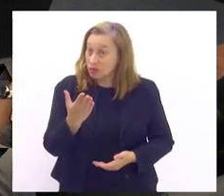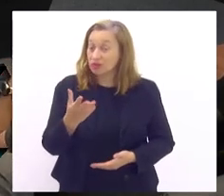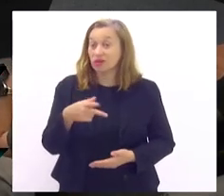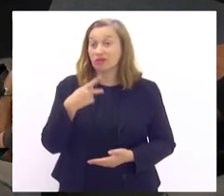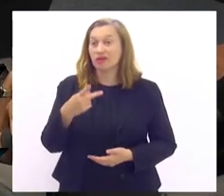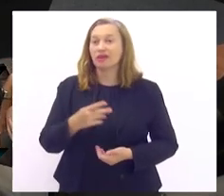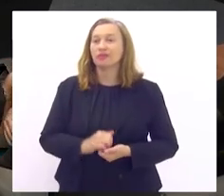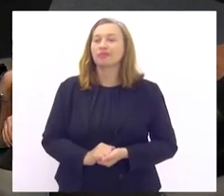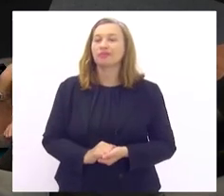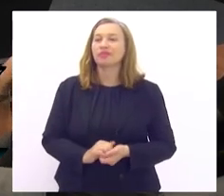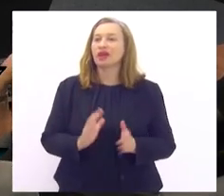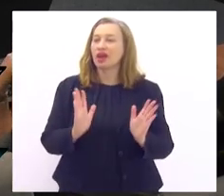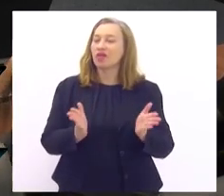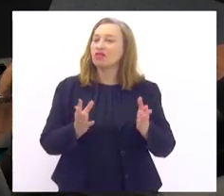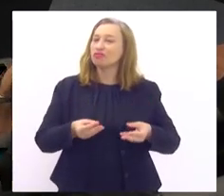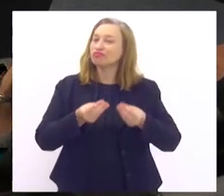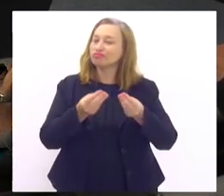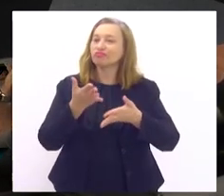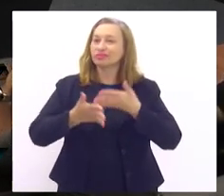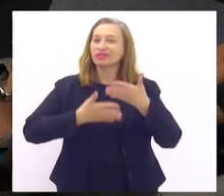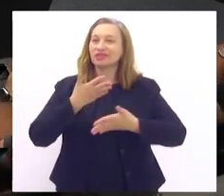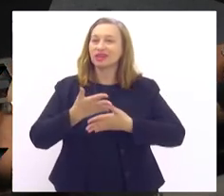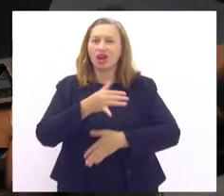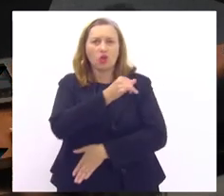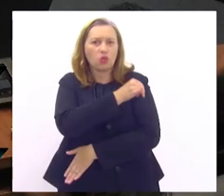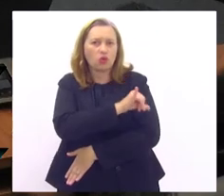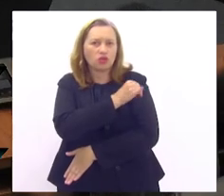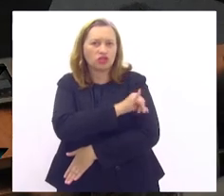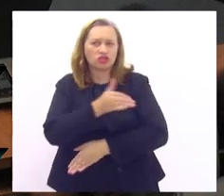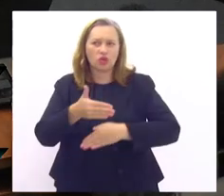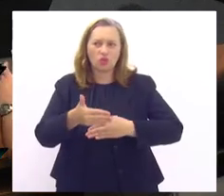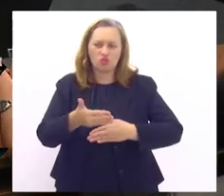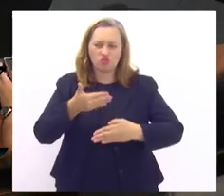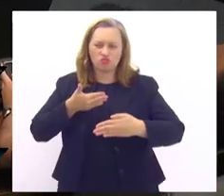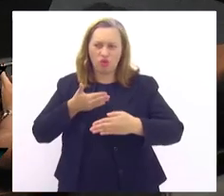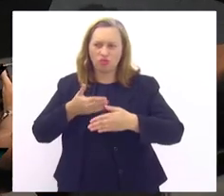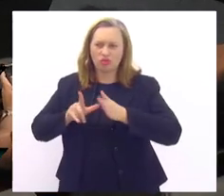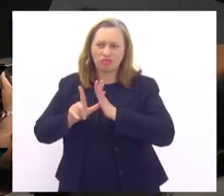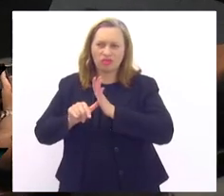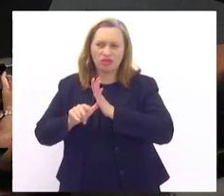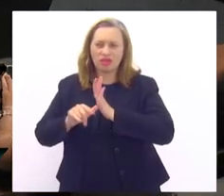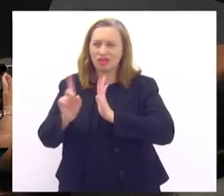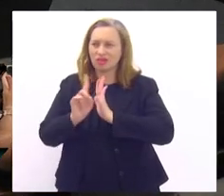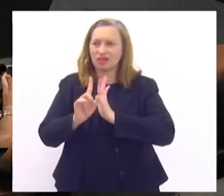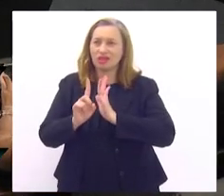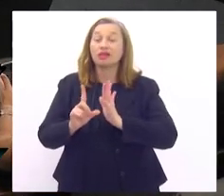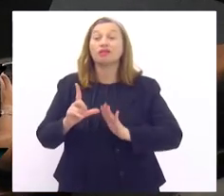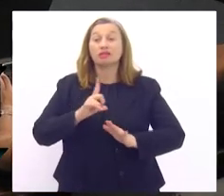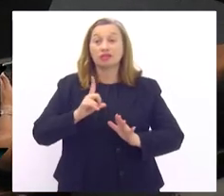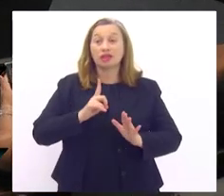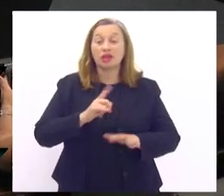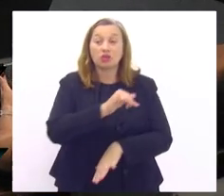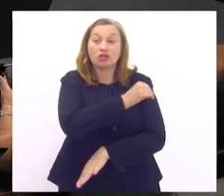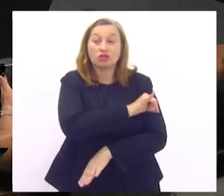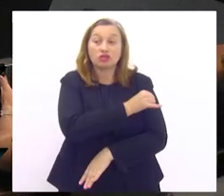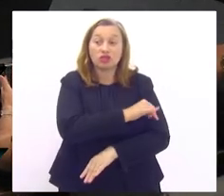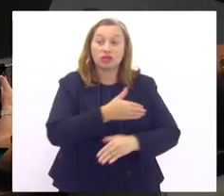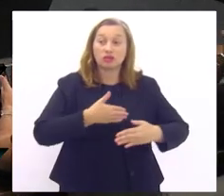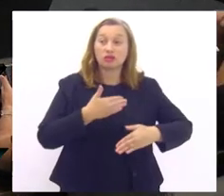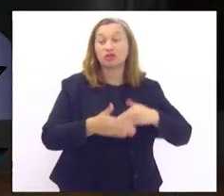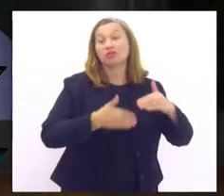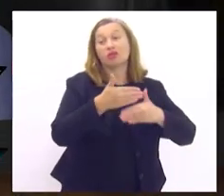agora eu vou dar uma alegria o Rio de Janeiro não está tão atrasado porque tem a parte do Rio de Janeiro adiantado